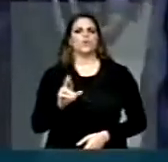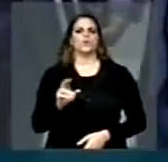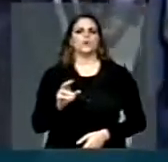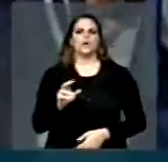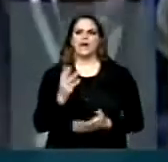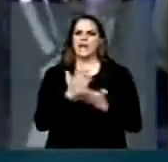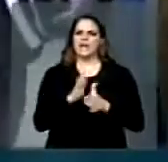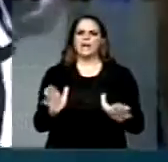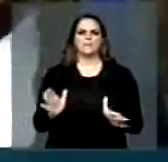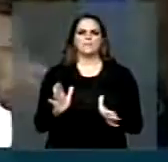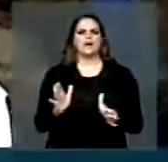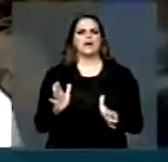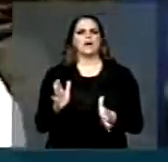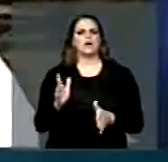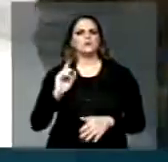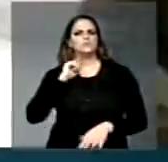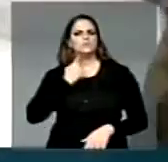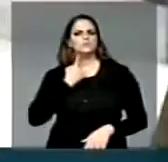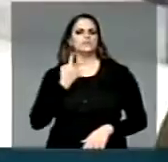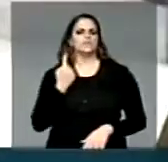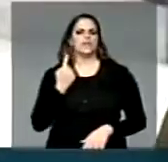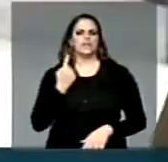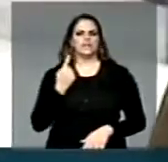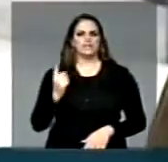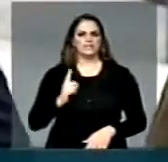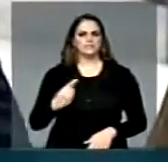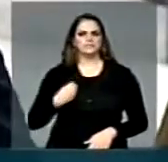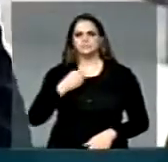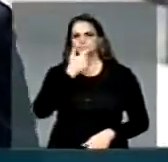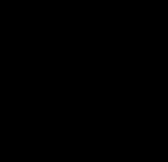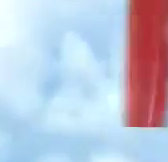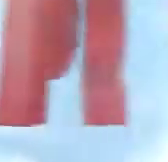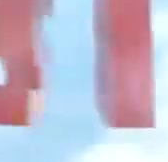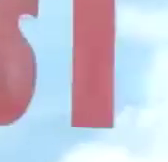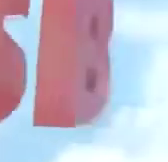imoralidade que é a máfia de pátio de Detran no Espírito Santo.